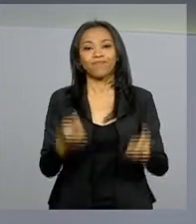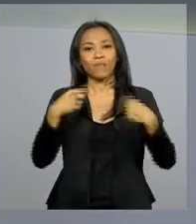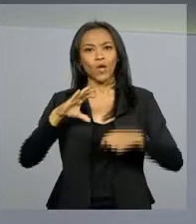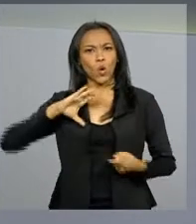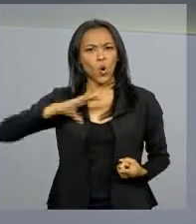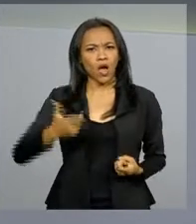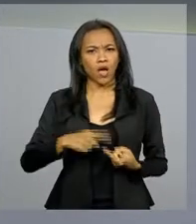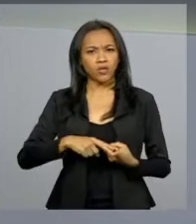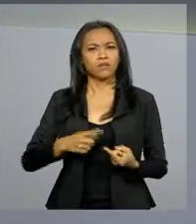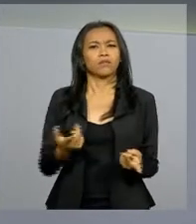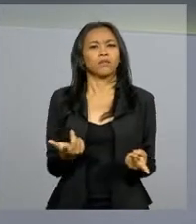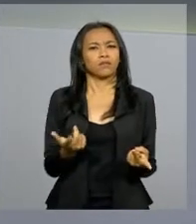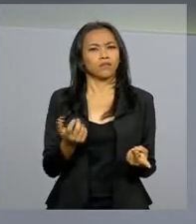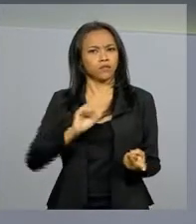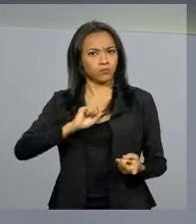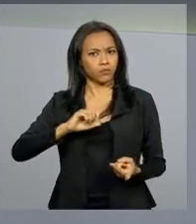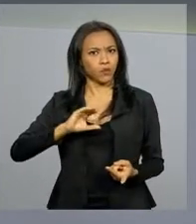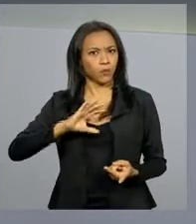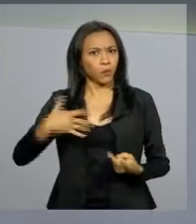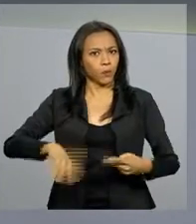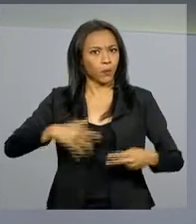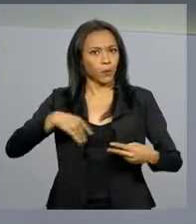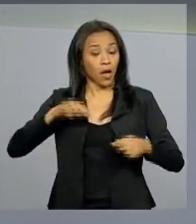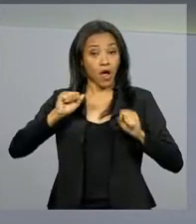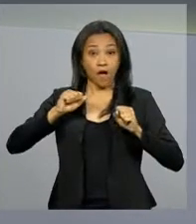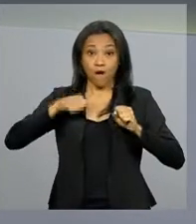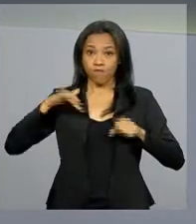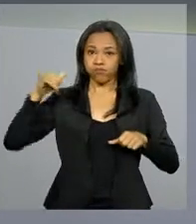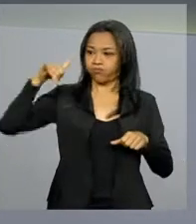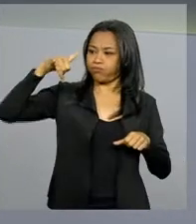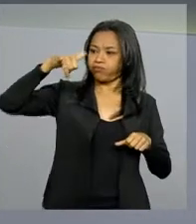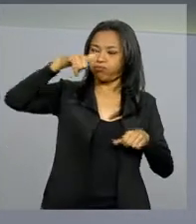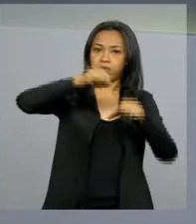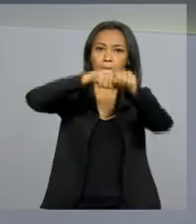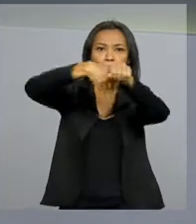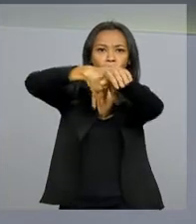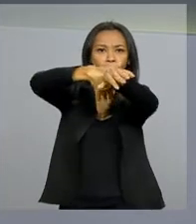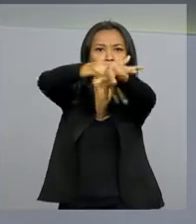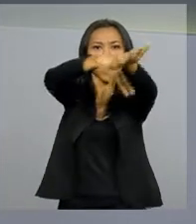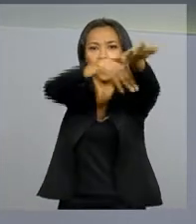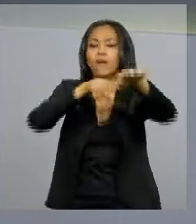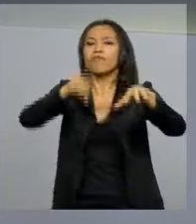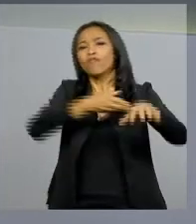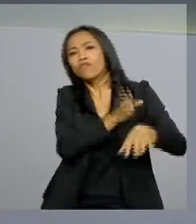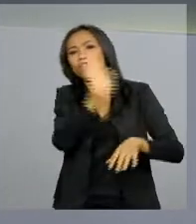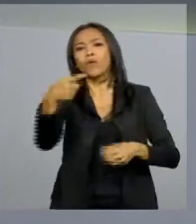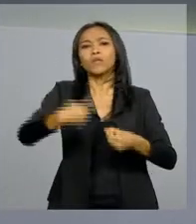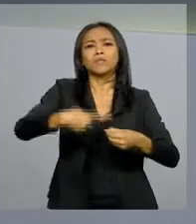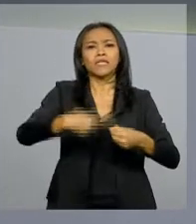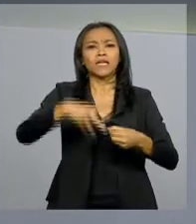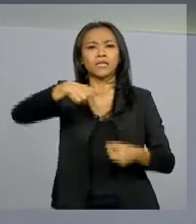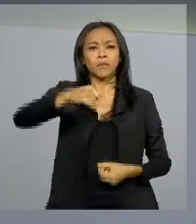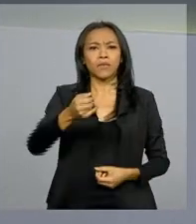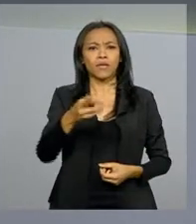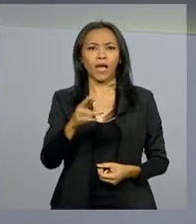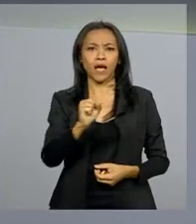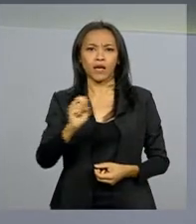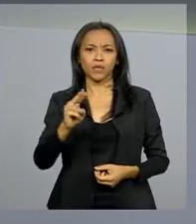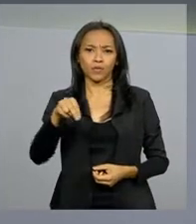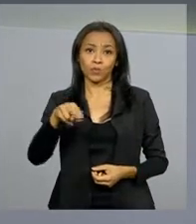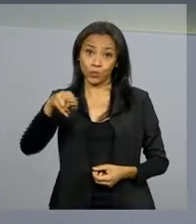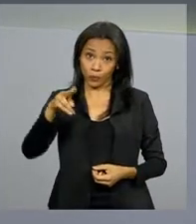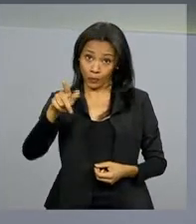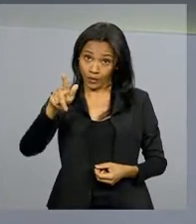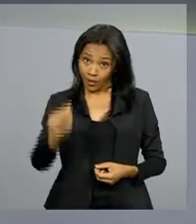Coragem, ousadia, muita fumaça também. A equipe da NBR foi até Pirassununga, no interior de São Paulo, para conhecer o trabalho de uma equipe